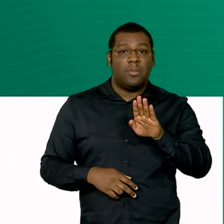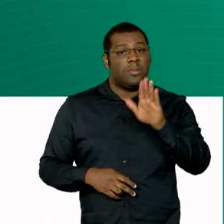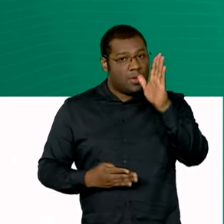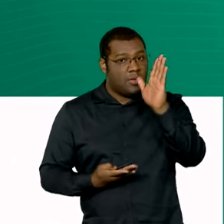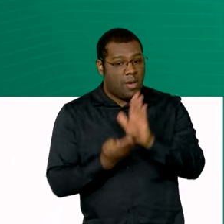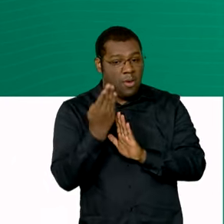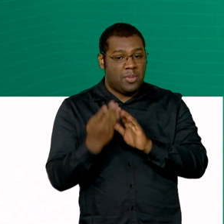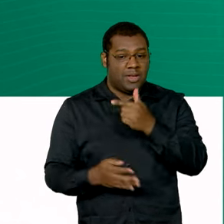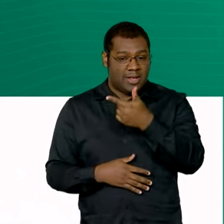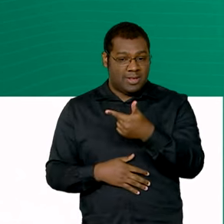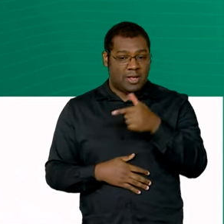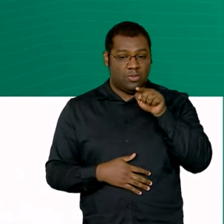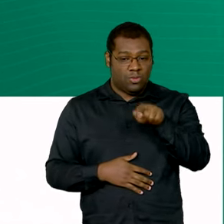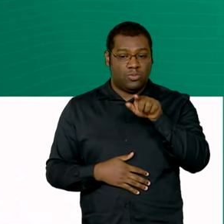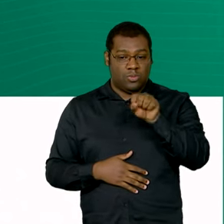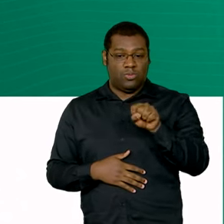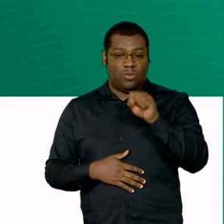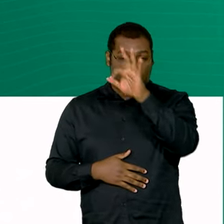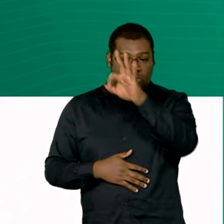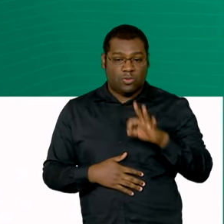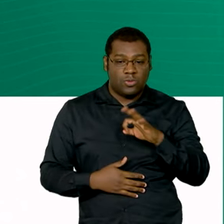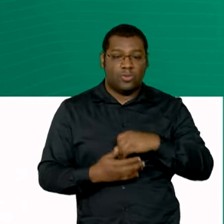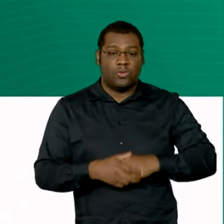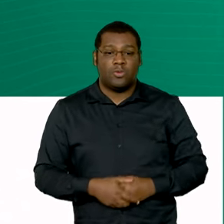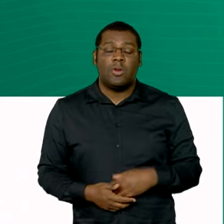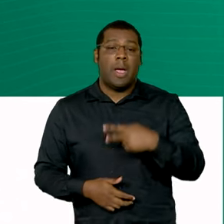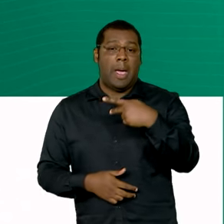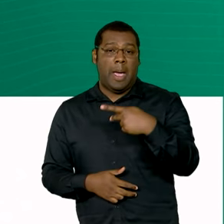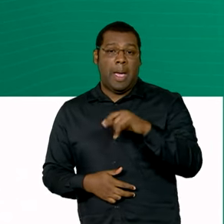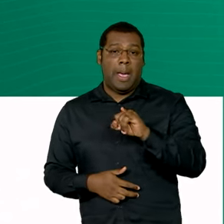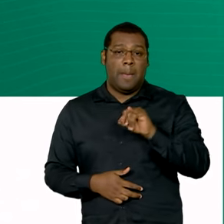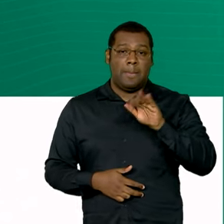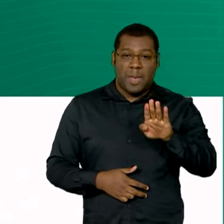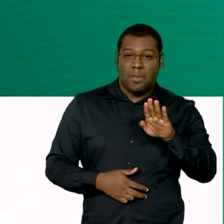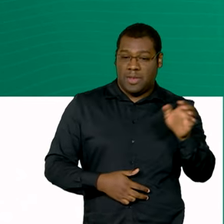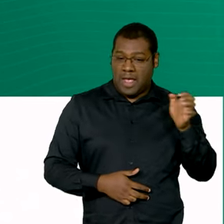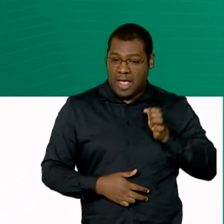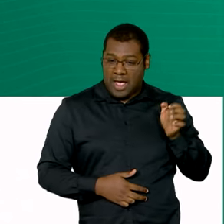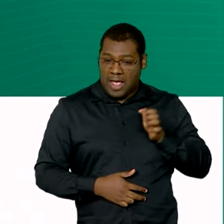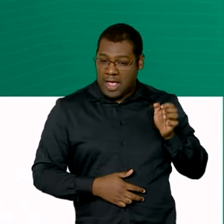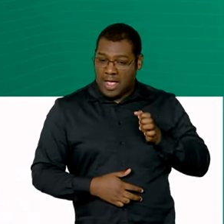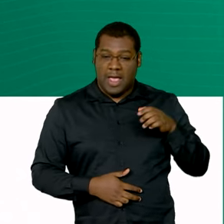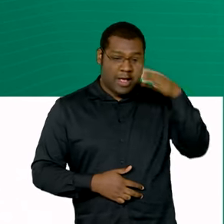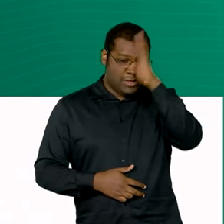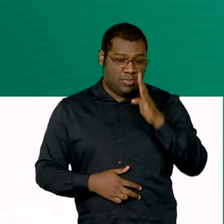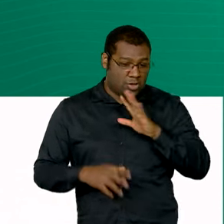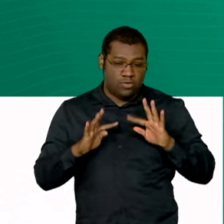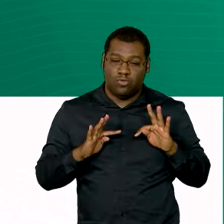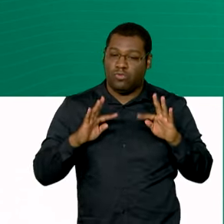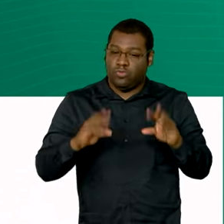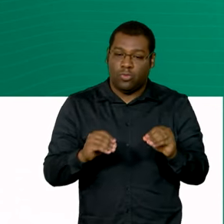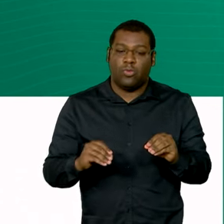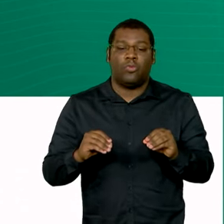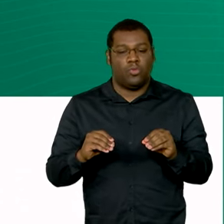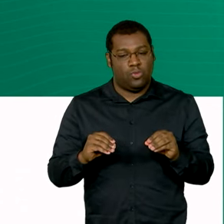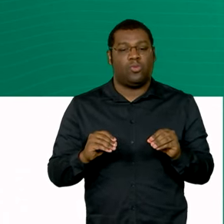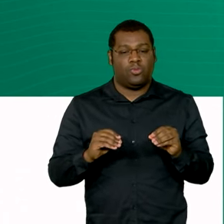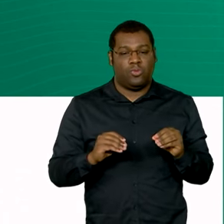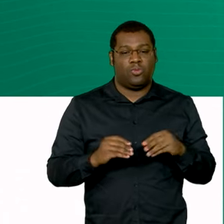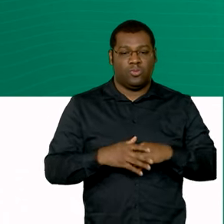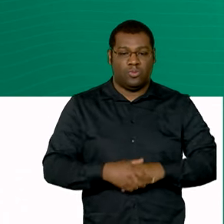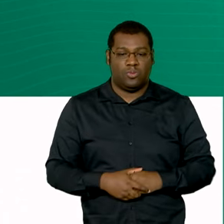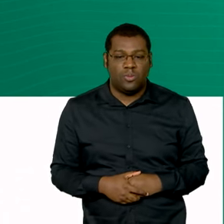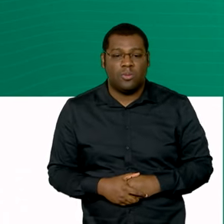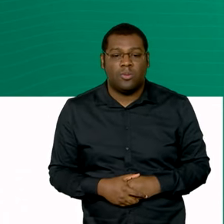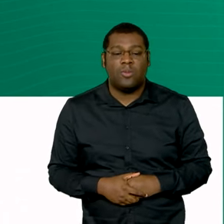,8%. O PIB é a soma de tudo que o país produz em bens e serviços durante o período de um ano.